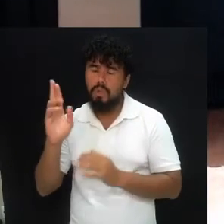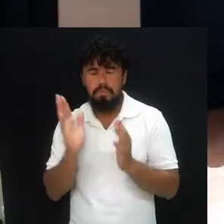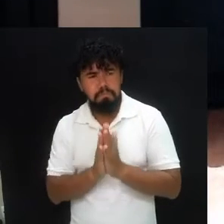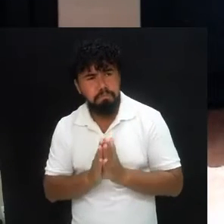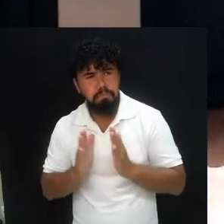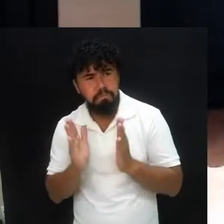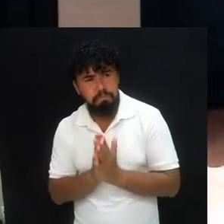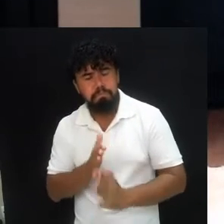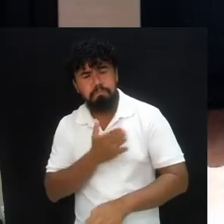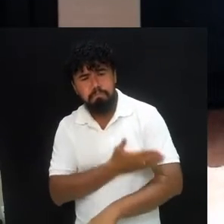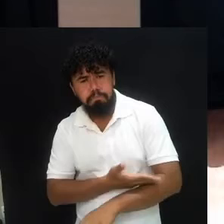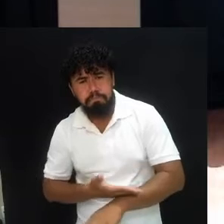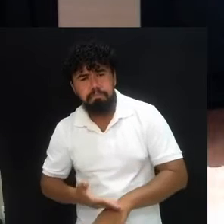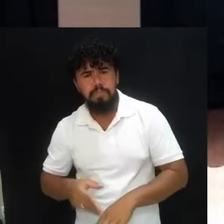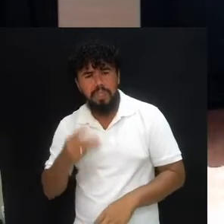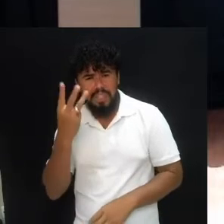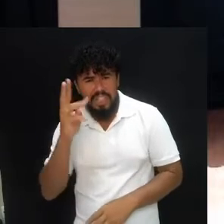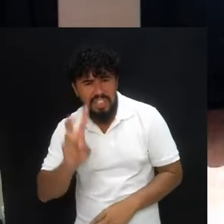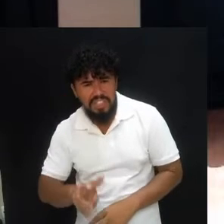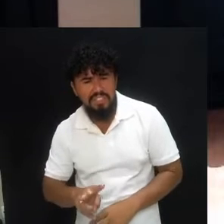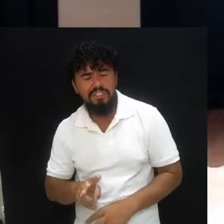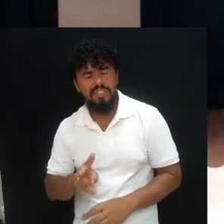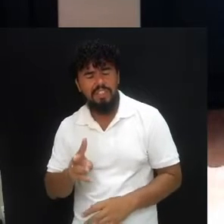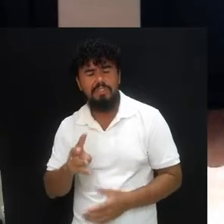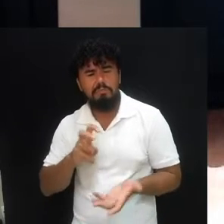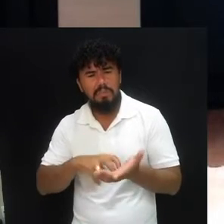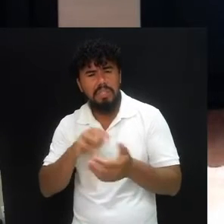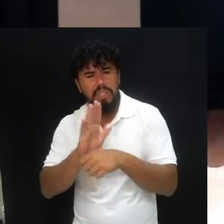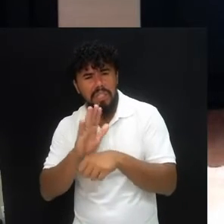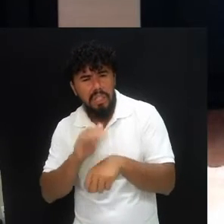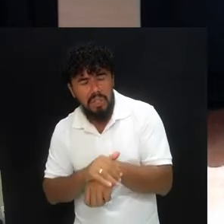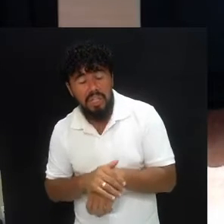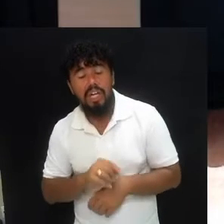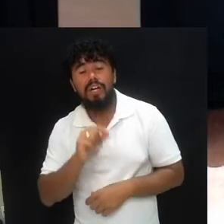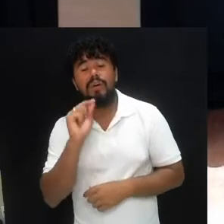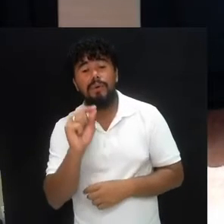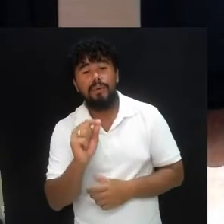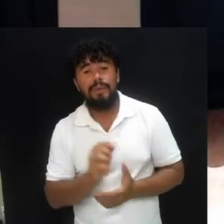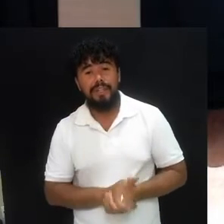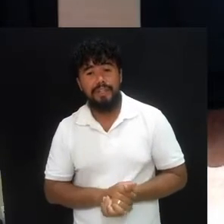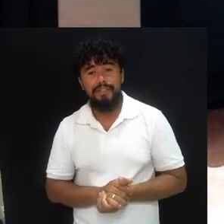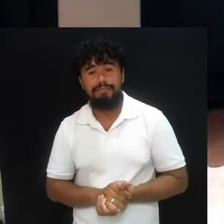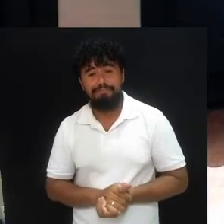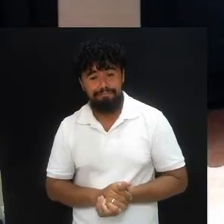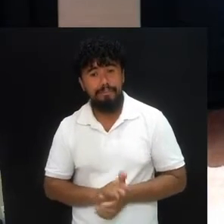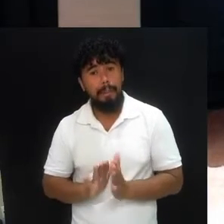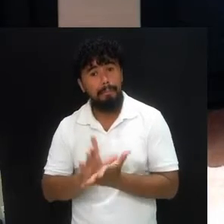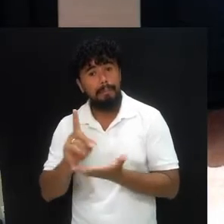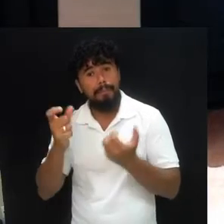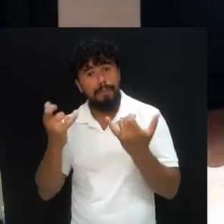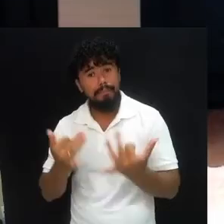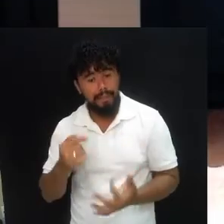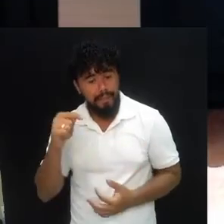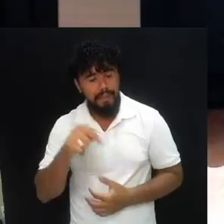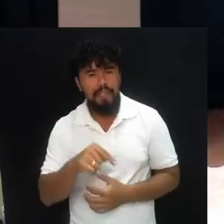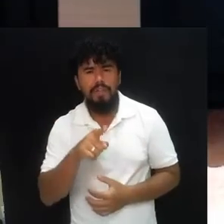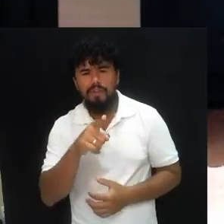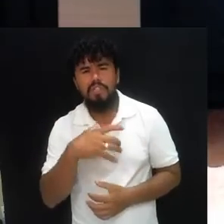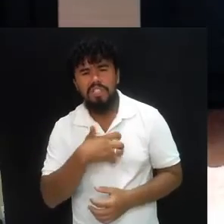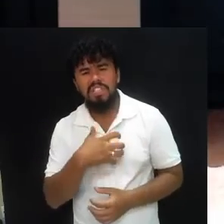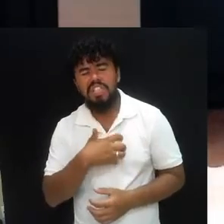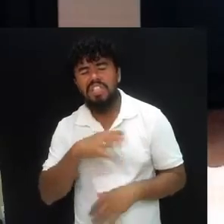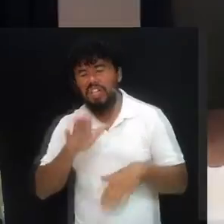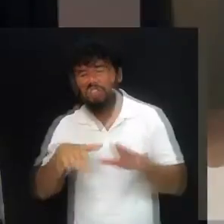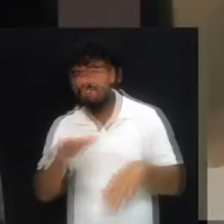oração. Como costumava fazer. E a Bíblia nos diz que ele foi para a cova dos leões. Você não se sente assim em alguns